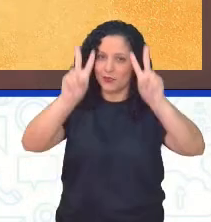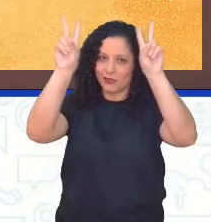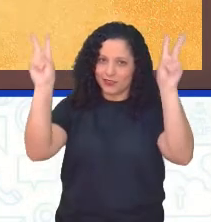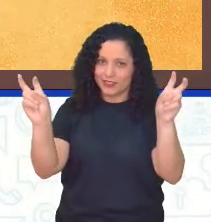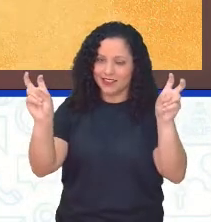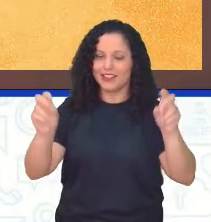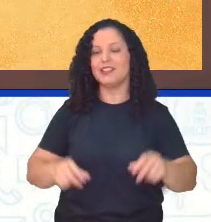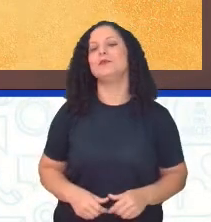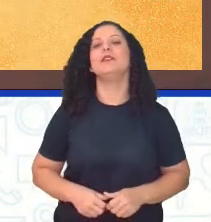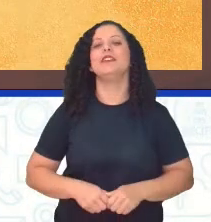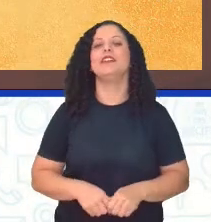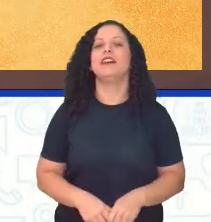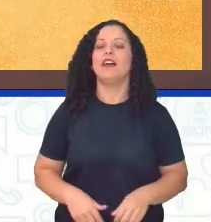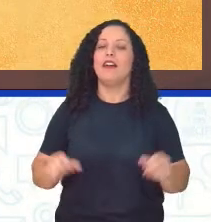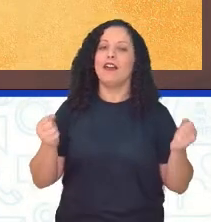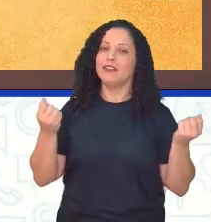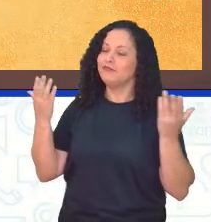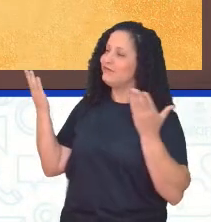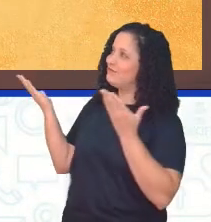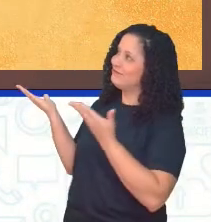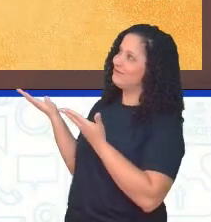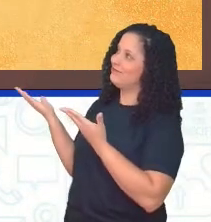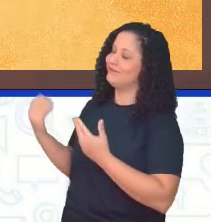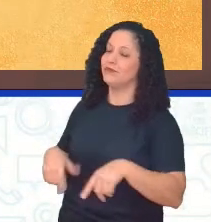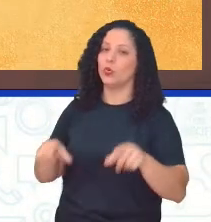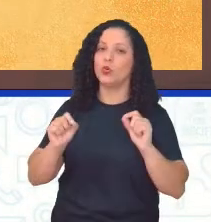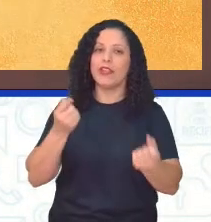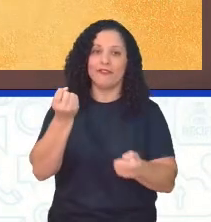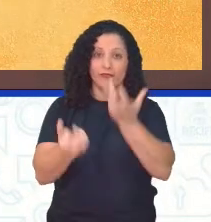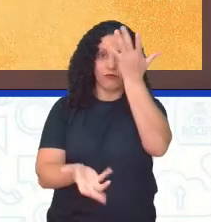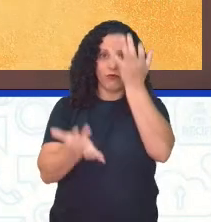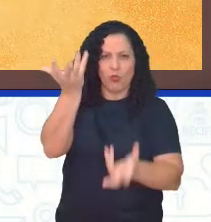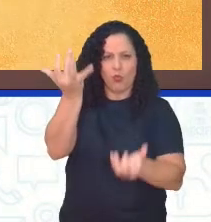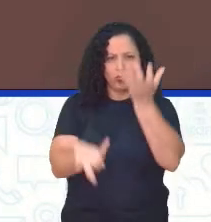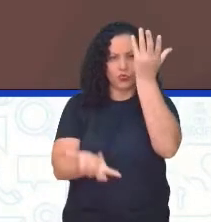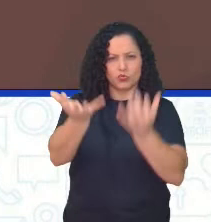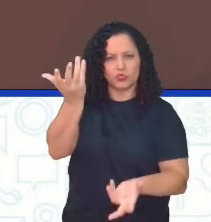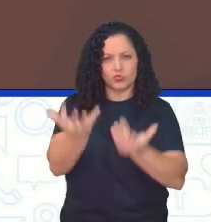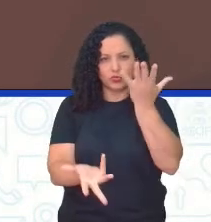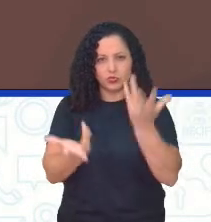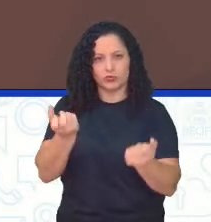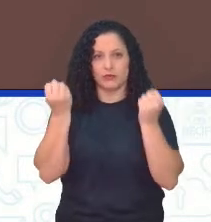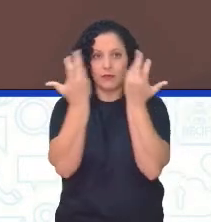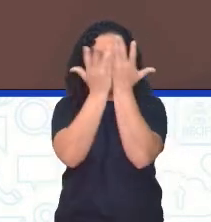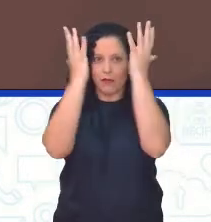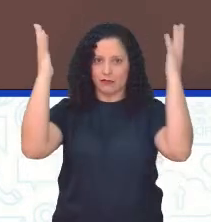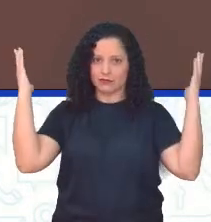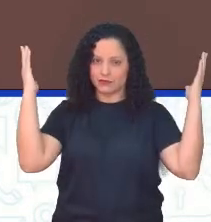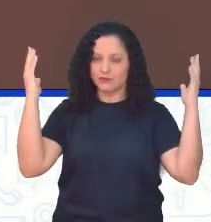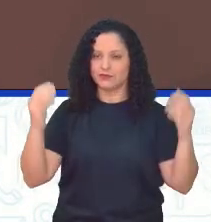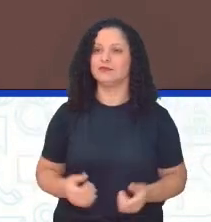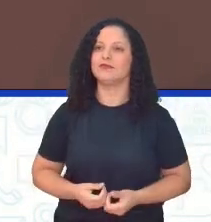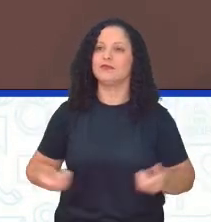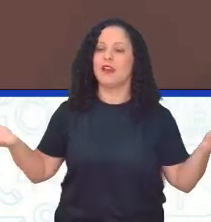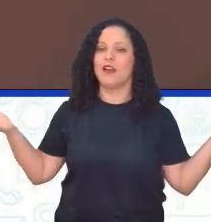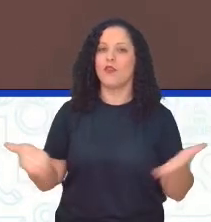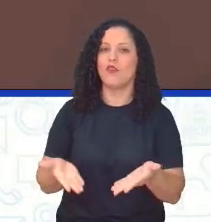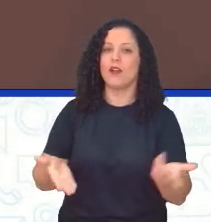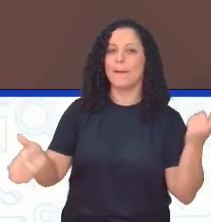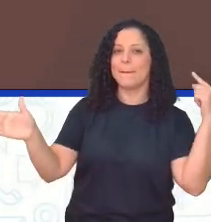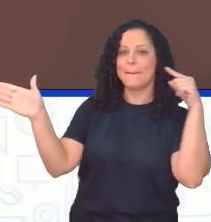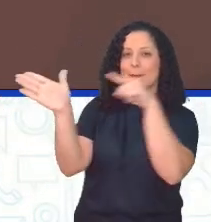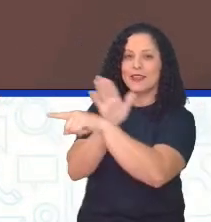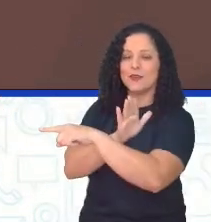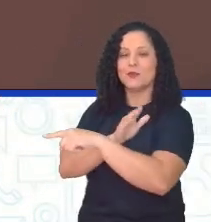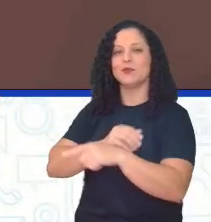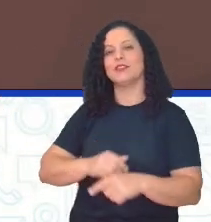vai falar sobre isso, né, vai falar sobre incêndios. E aí, é, eu tenho a pergunta aqui, professor Gilson. Sim.